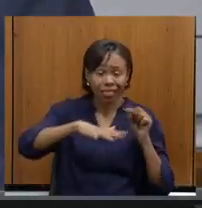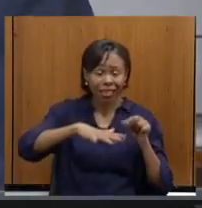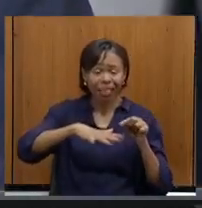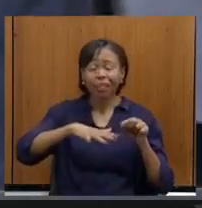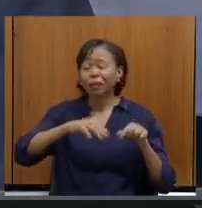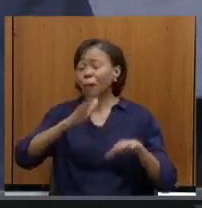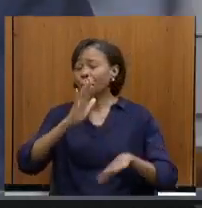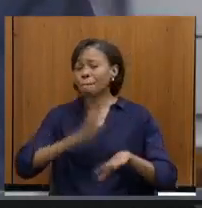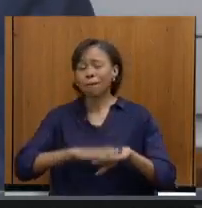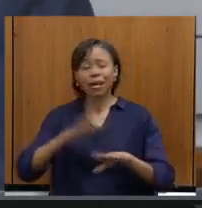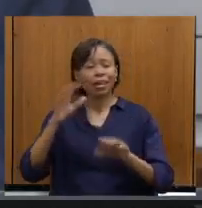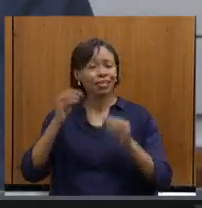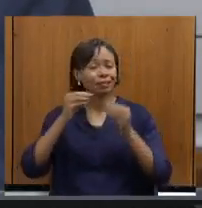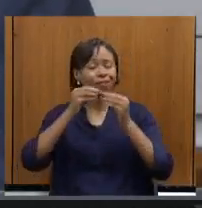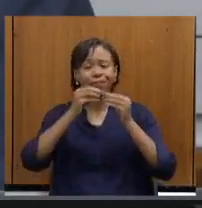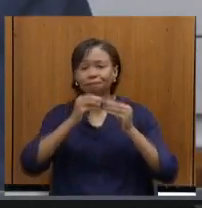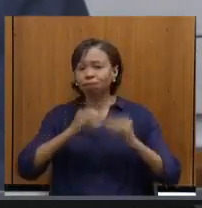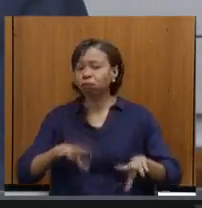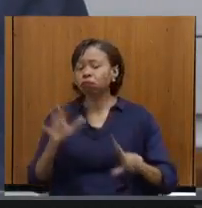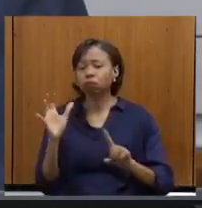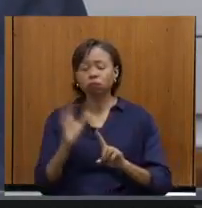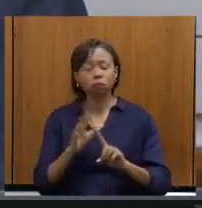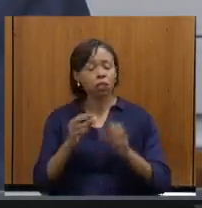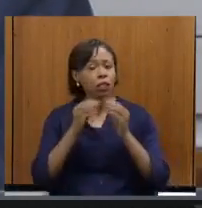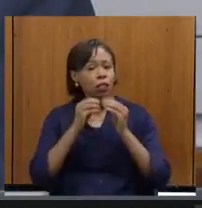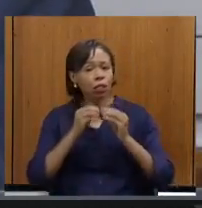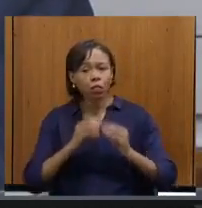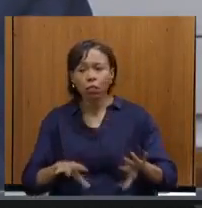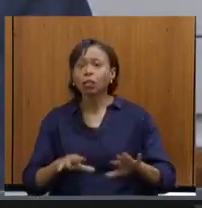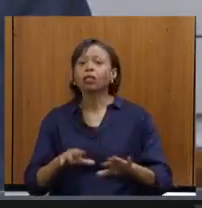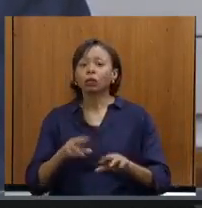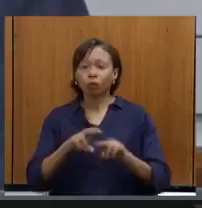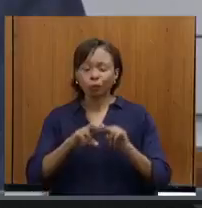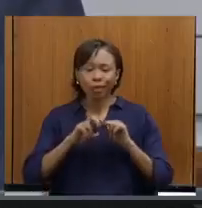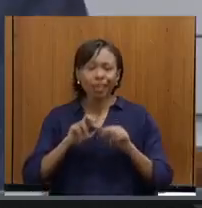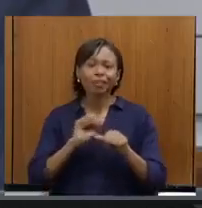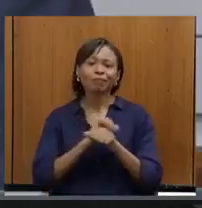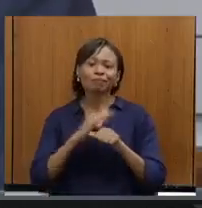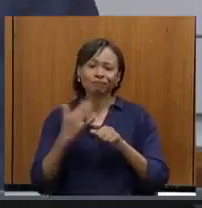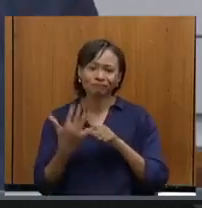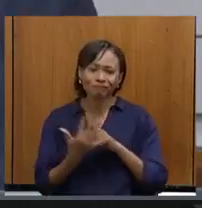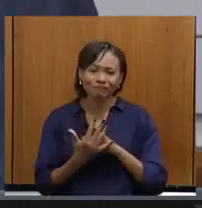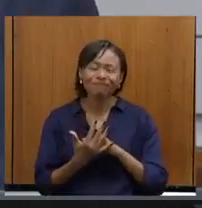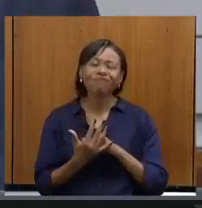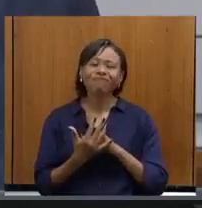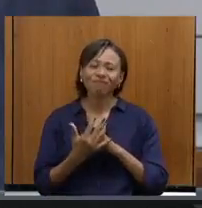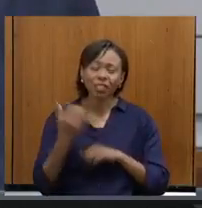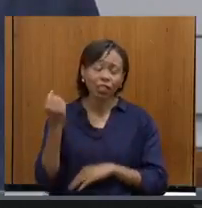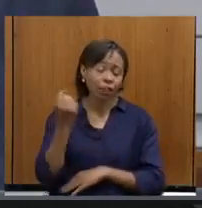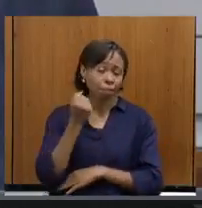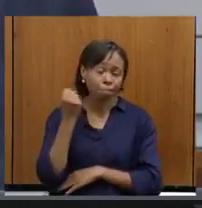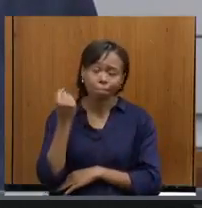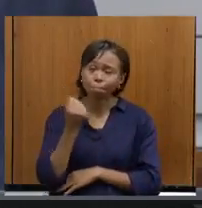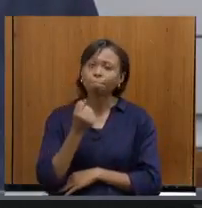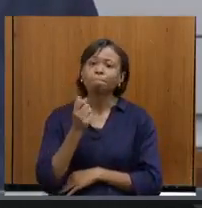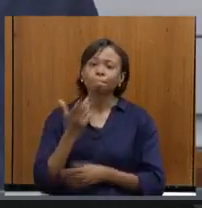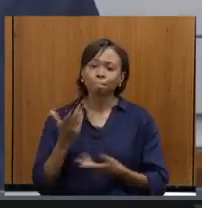foi mais atingido de uma forma muito direta, muito forte com relação à pandemia.